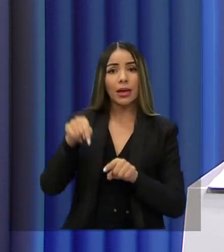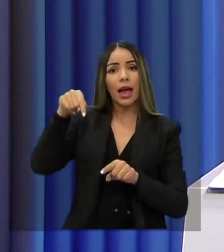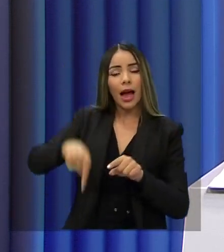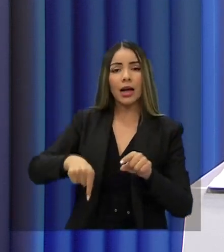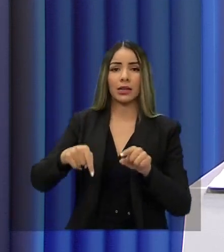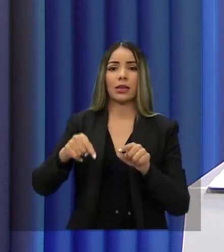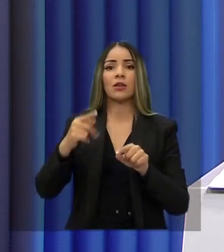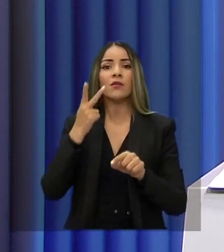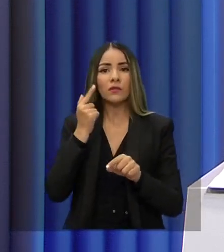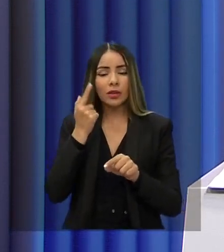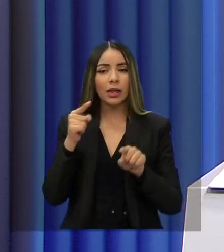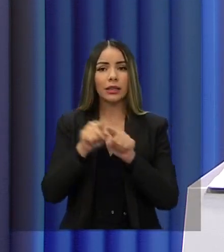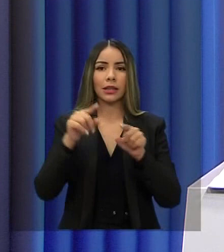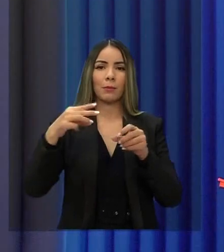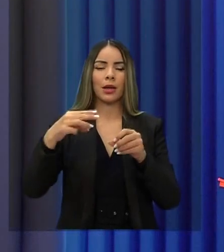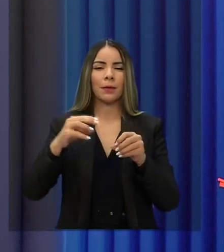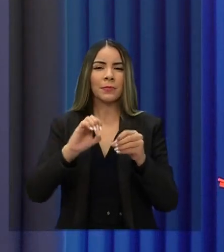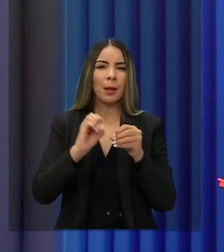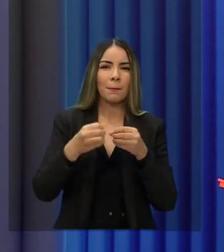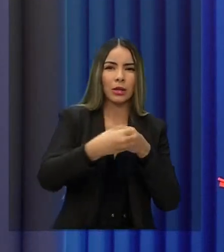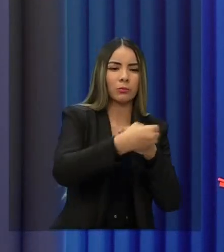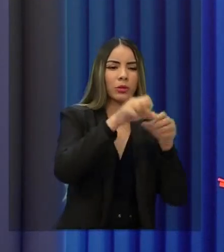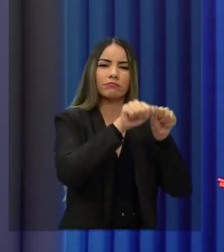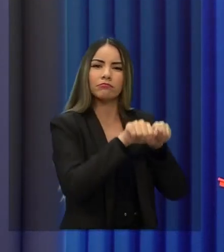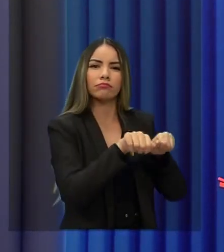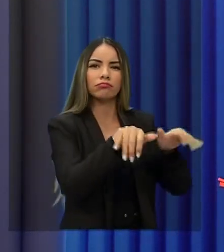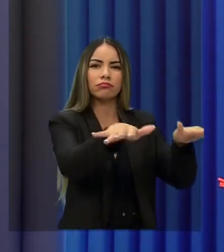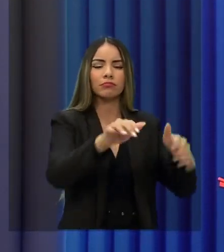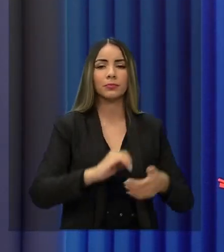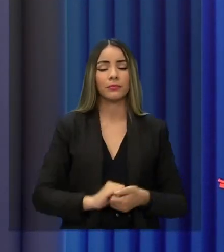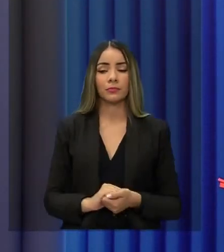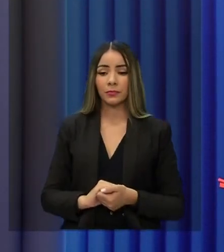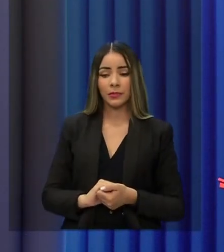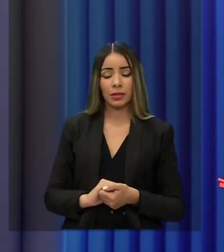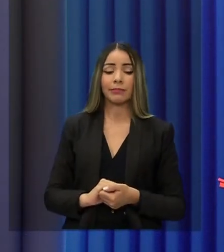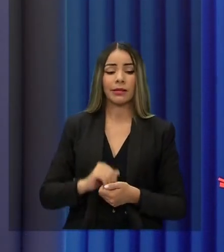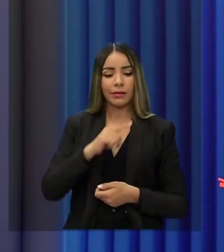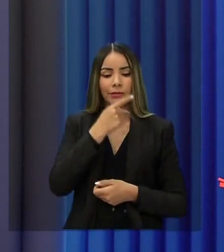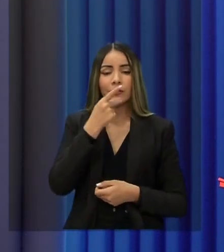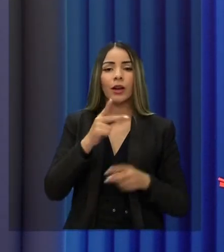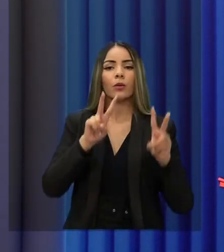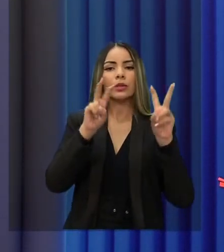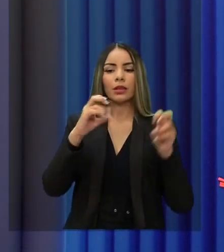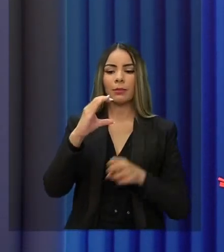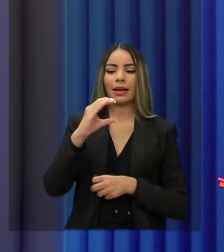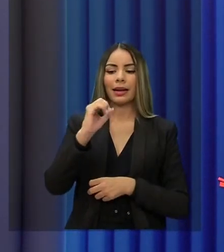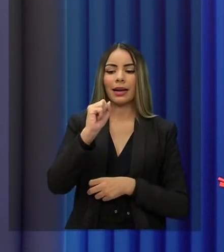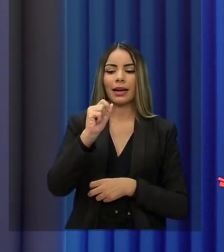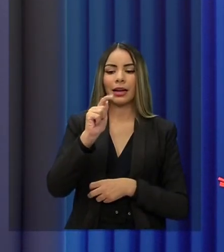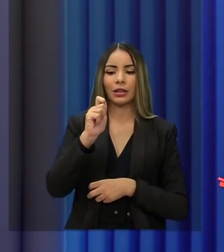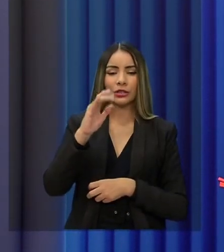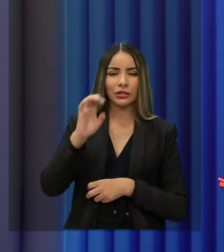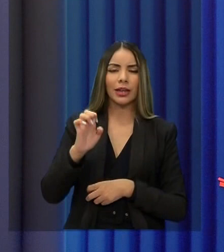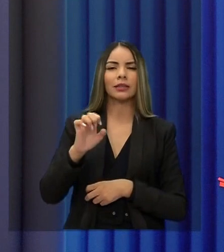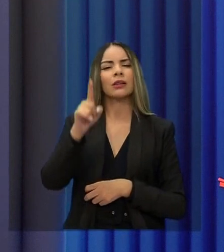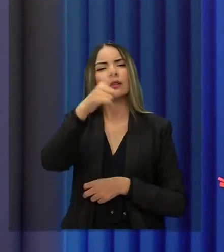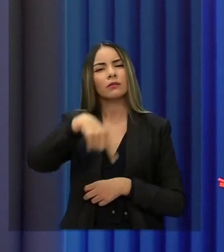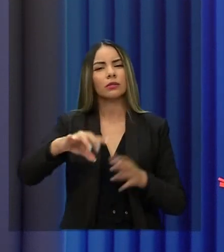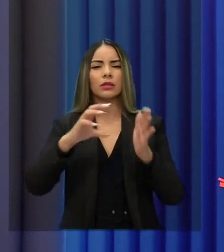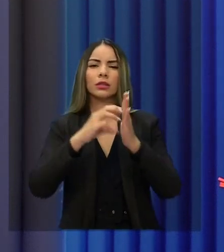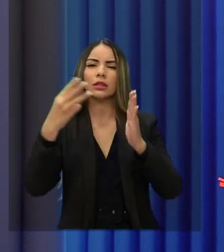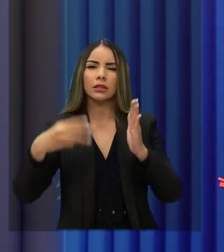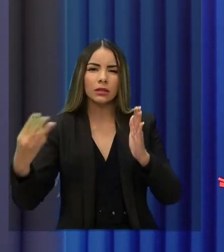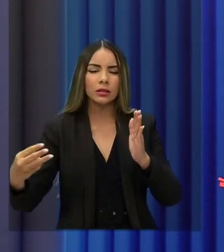Fortaleza e região metropolitana. Queria aproveitar que o candidato tocou aqui na Cagesse para tranquilizar os terceirizados, os cargos